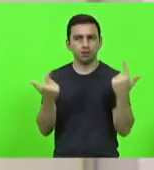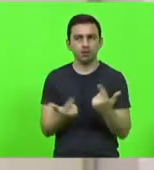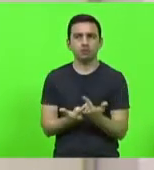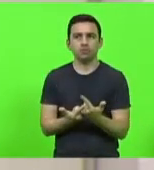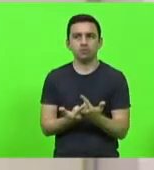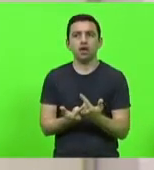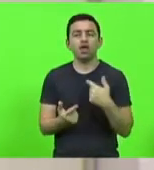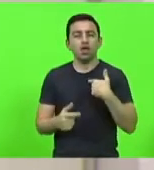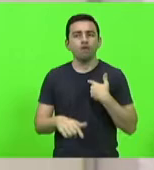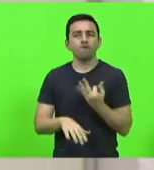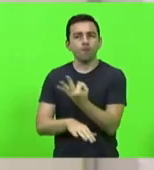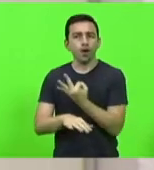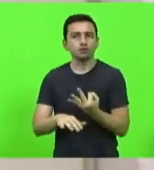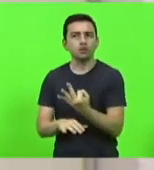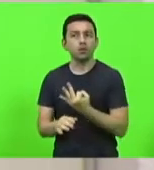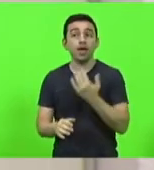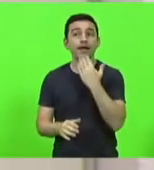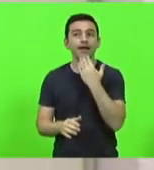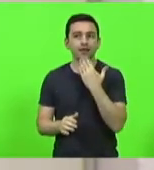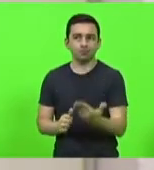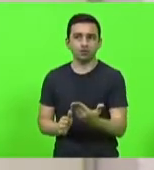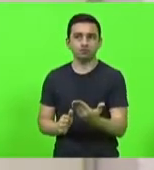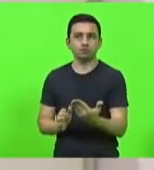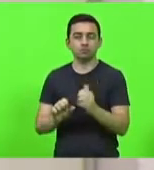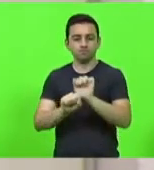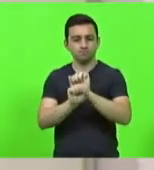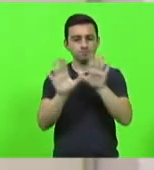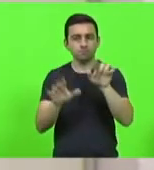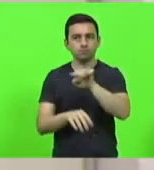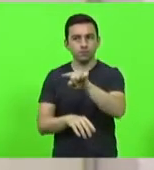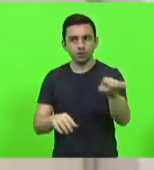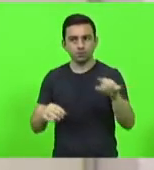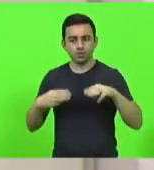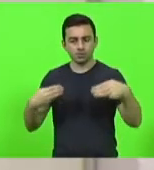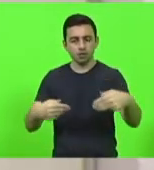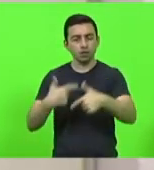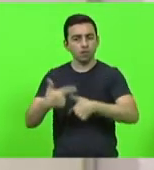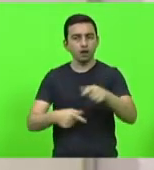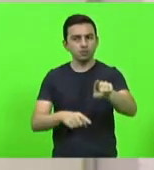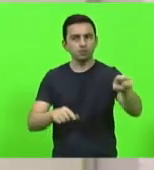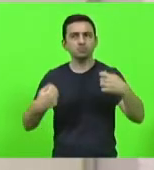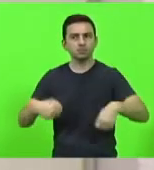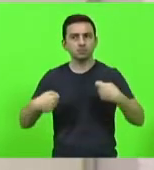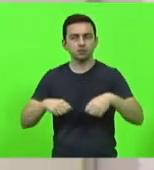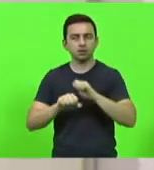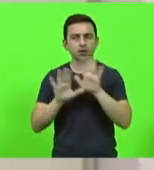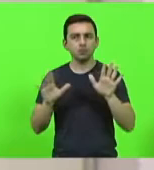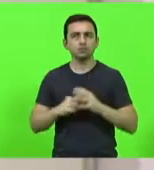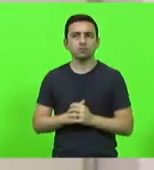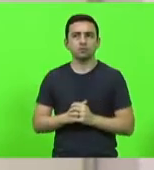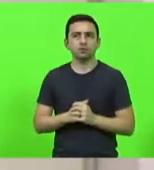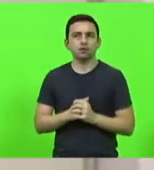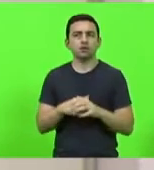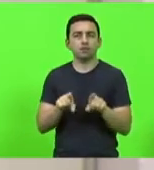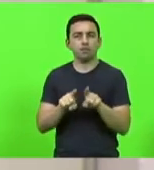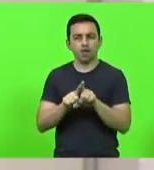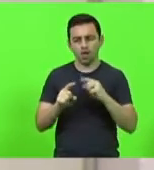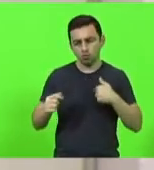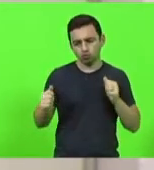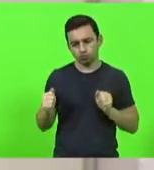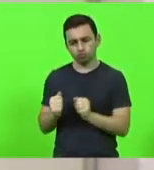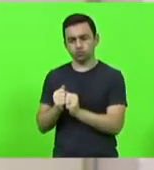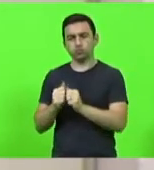estou formalizando o requerimento de esclarecimento ao Ministério do Trabalho e estou ao lado dos agricultores